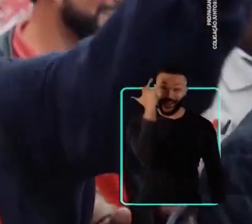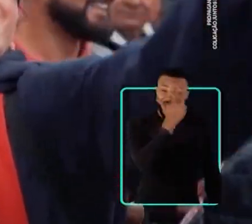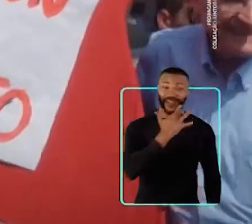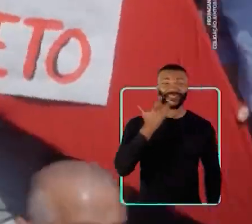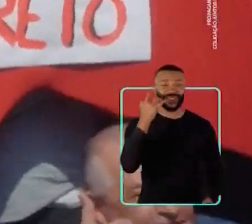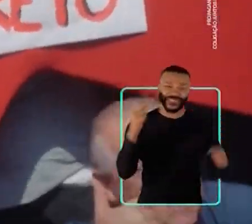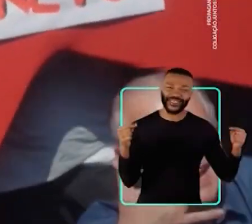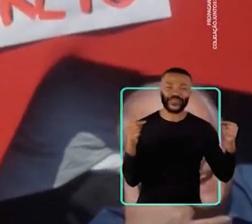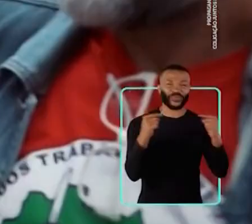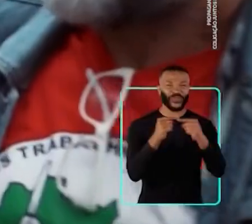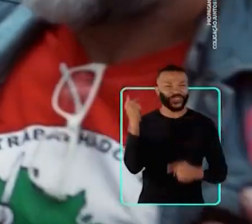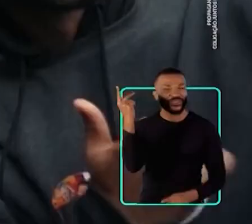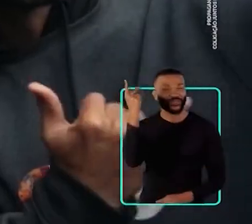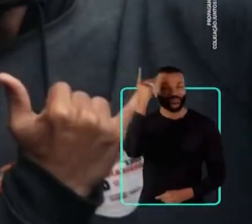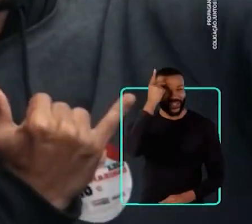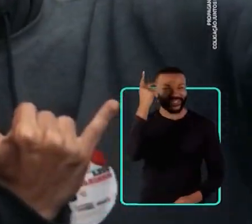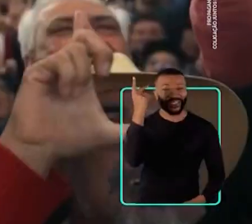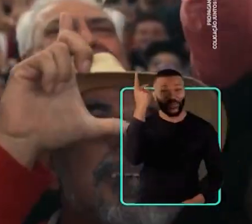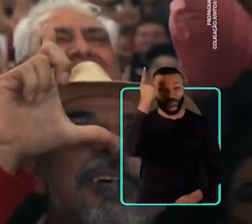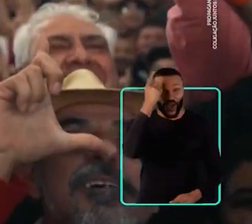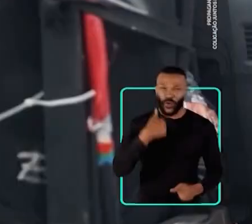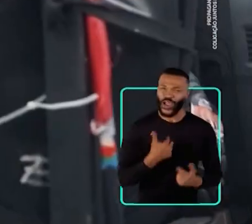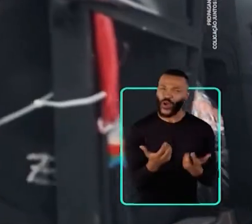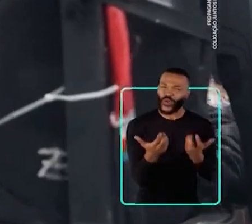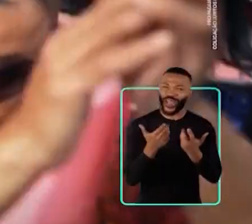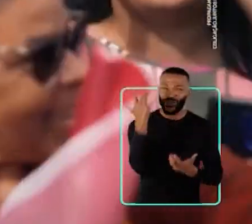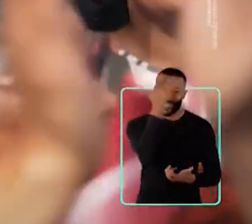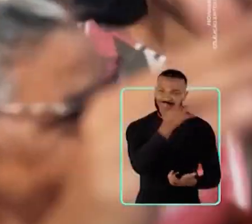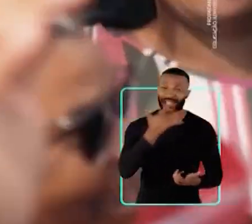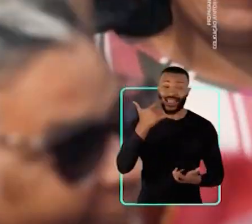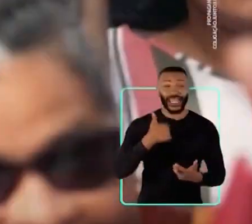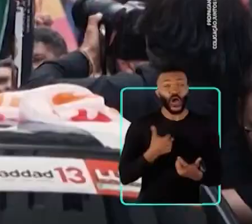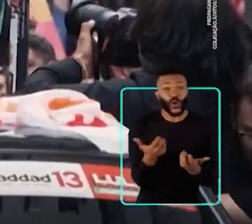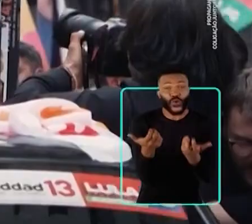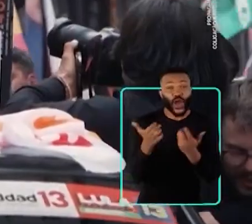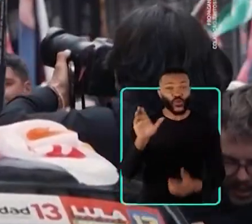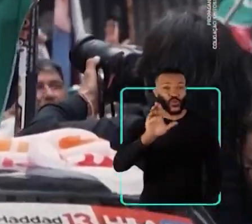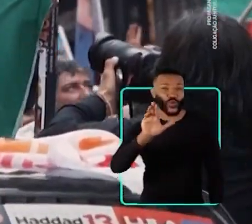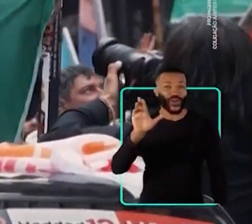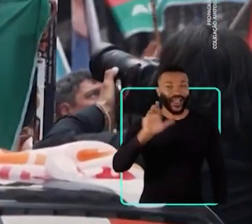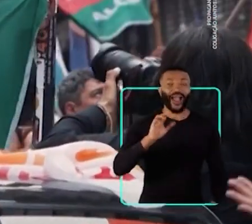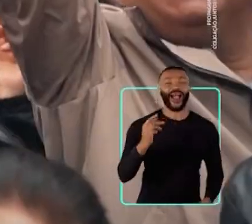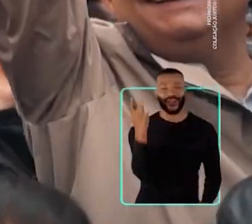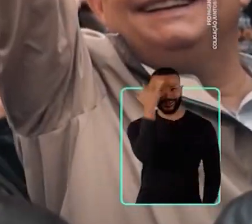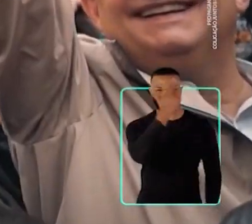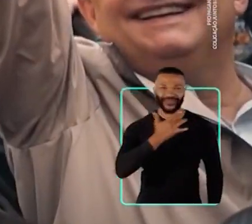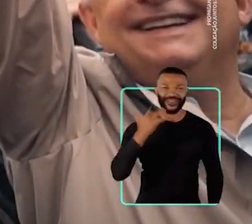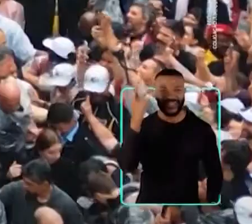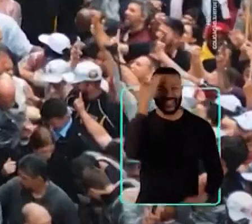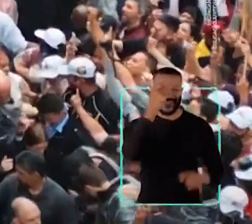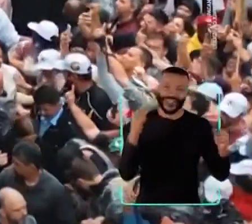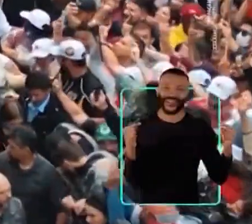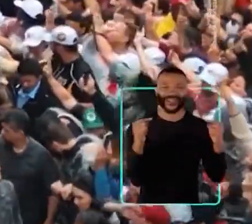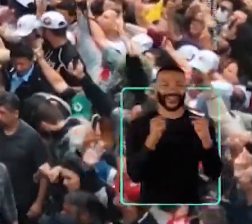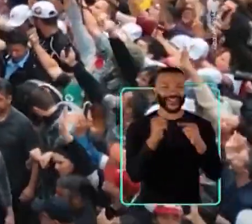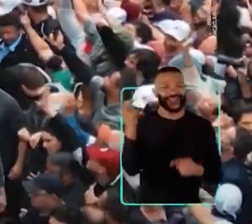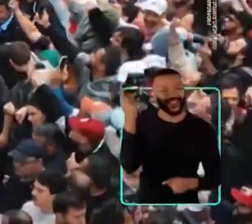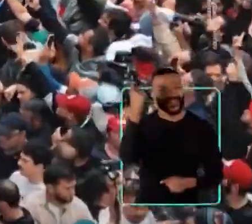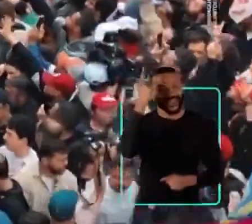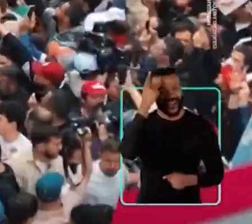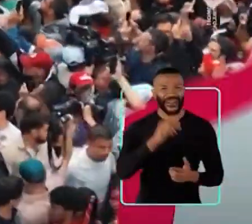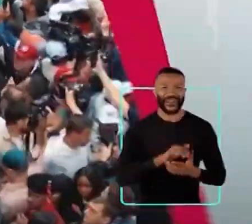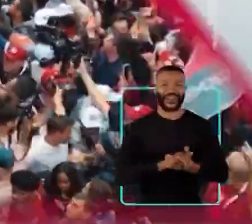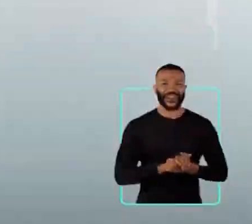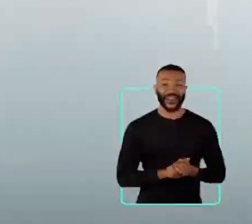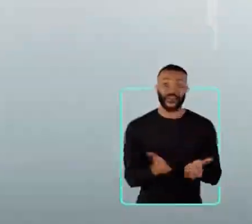mudar lá, a tarde pronto pra São Paulo. Eu quero andar de aê, eu quero mudar lá, a tarde pronto pra